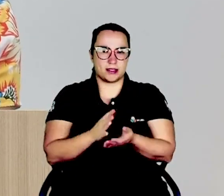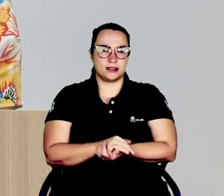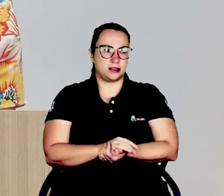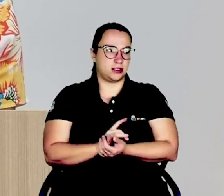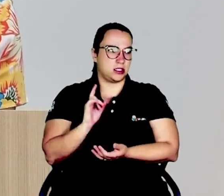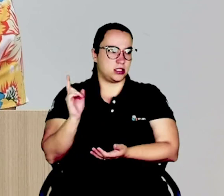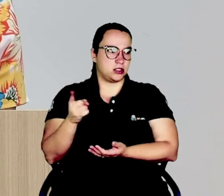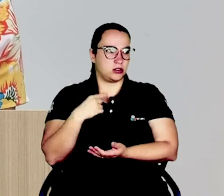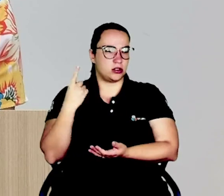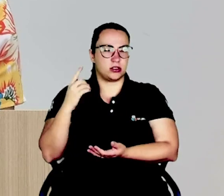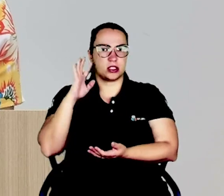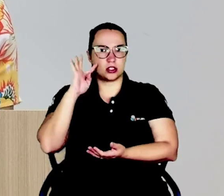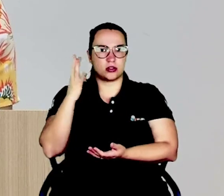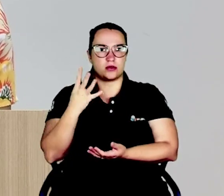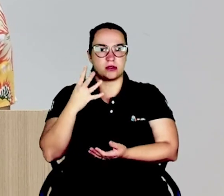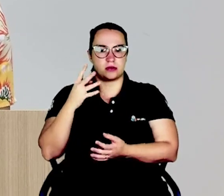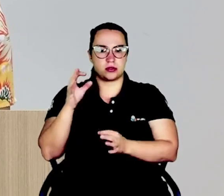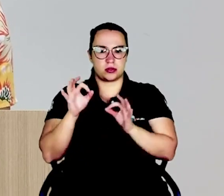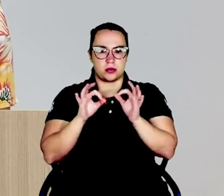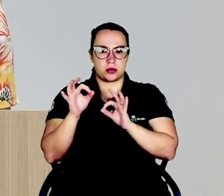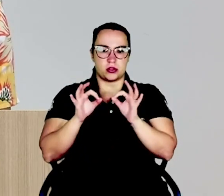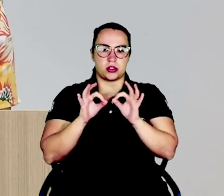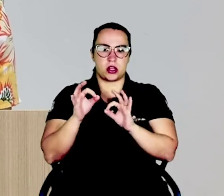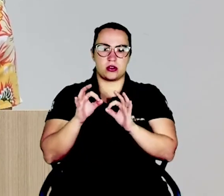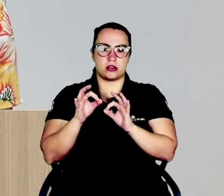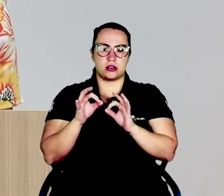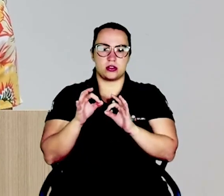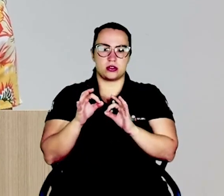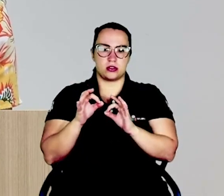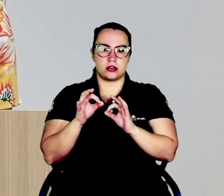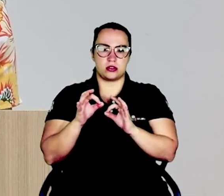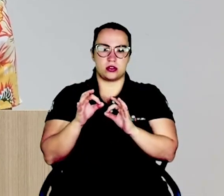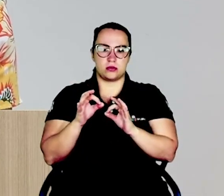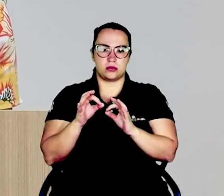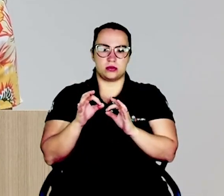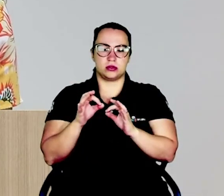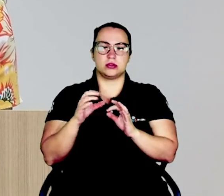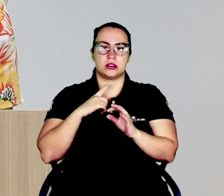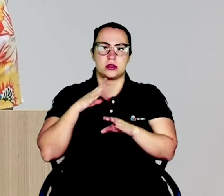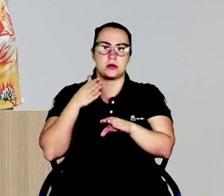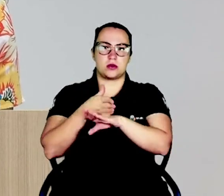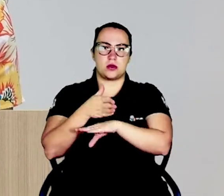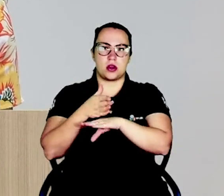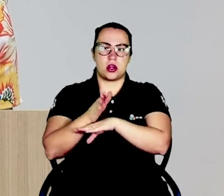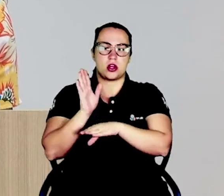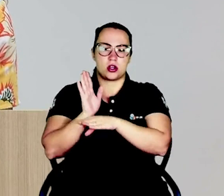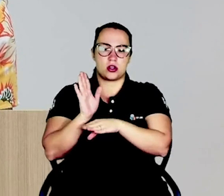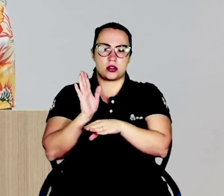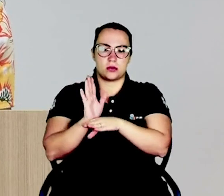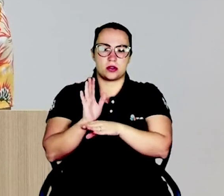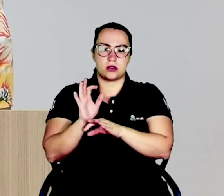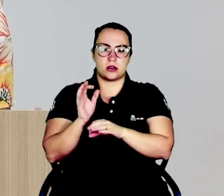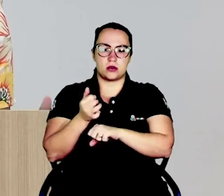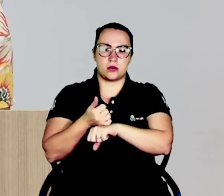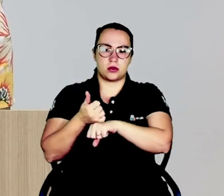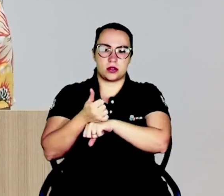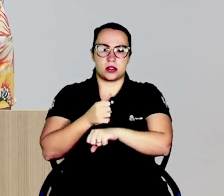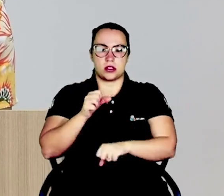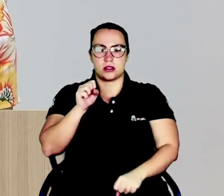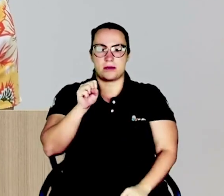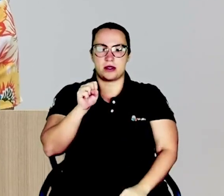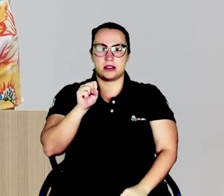colocar, então, o projeto em execução. E nós temos como colaboradora a profissional Simone